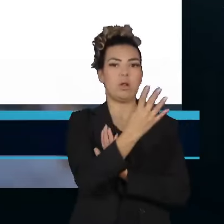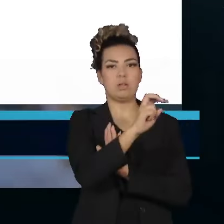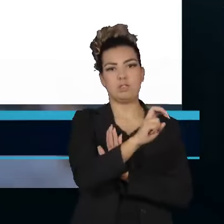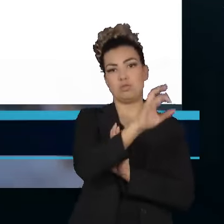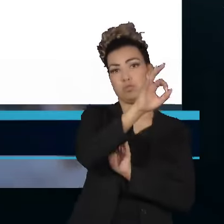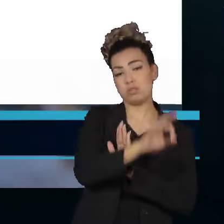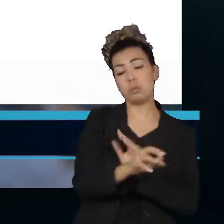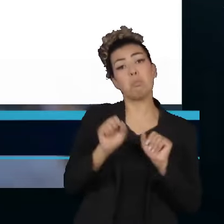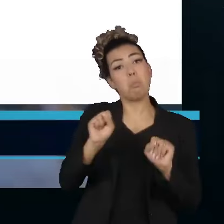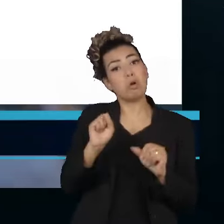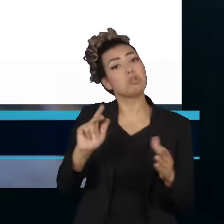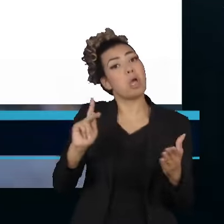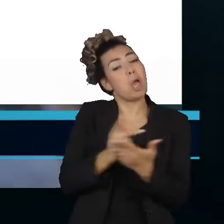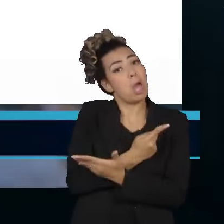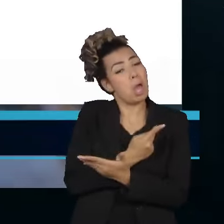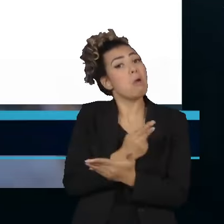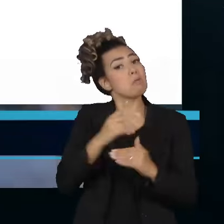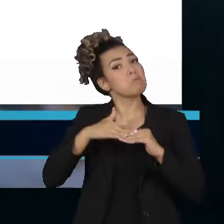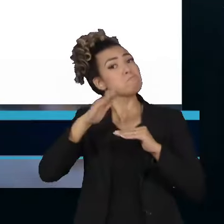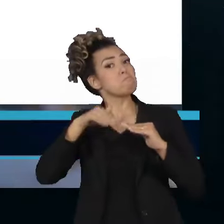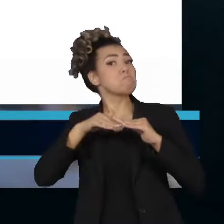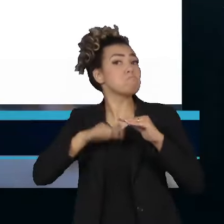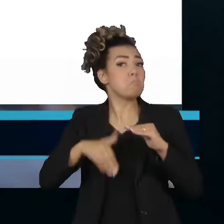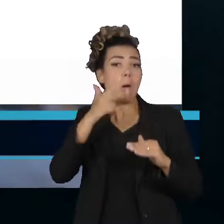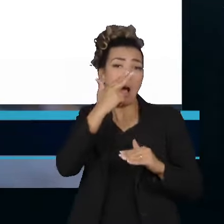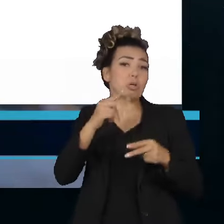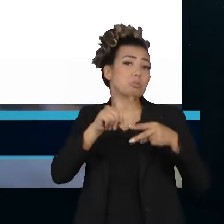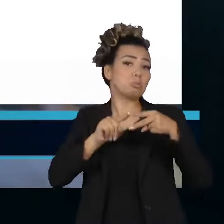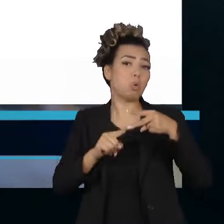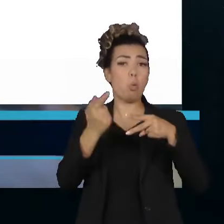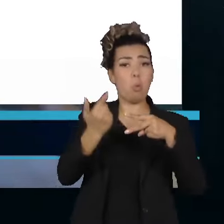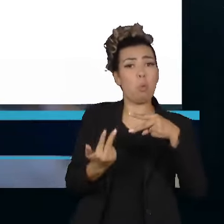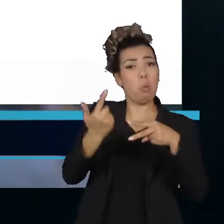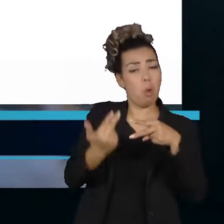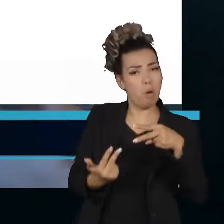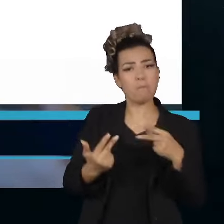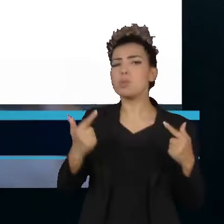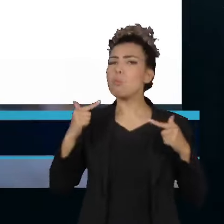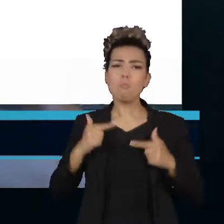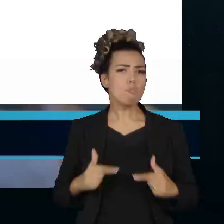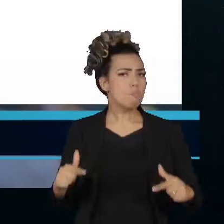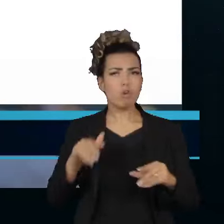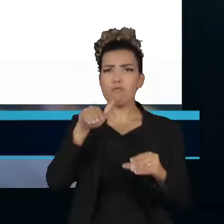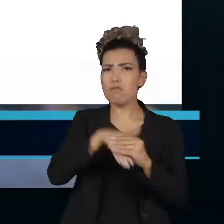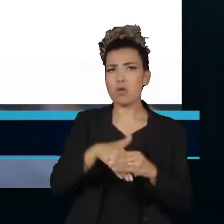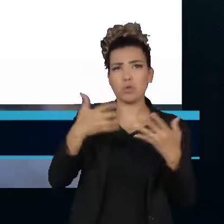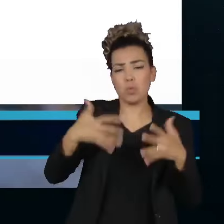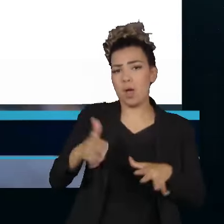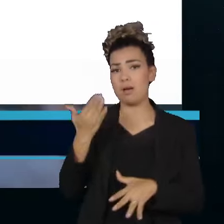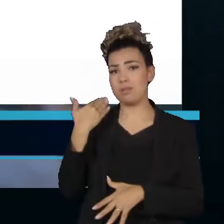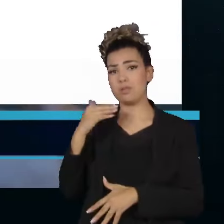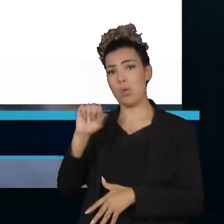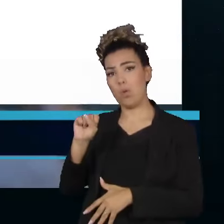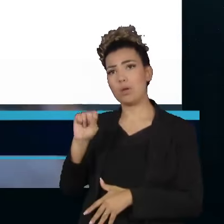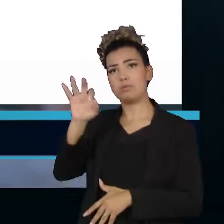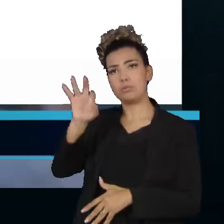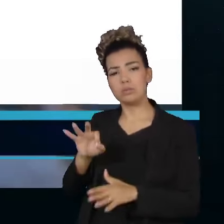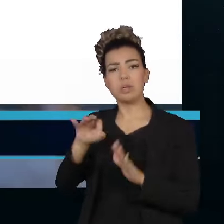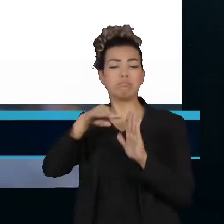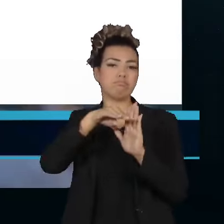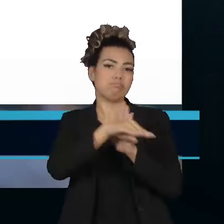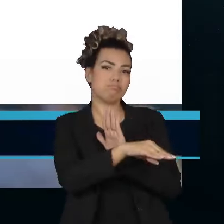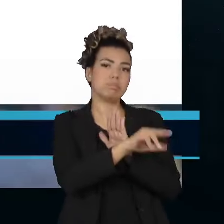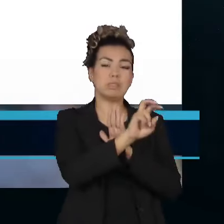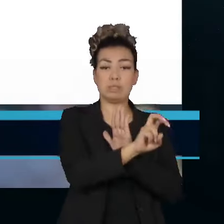Pela margem de erro, os dois estão tecnicamente empatados. O percentual de brancos, nulos e eleitores que não pretendem votar em nenhum dos dois